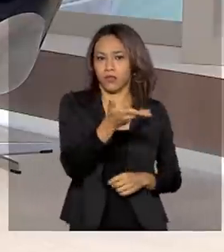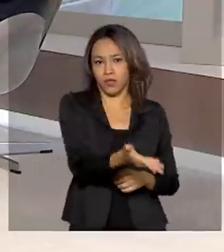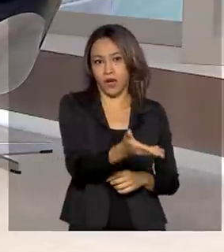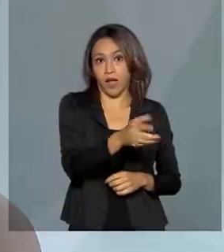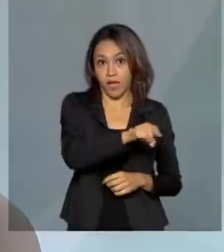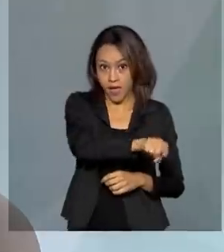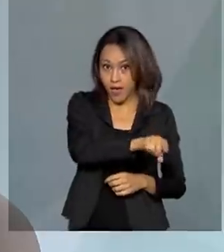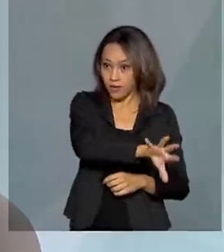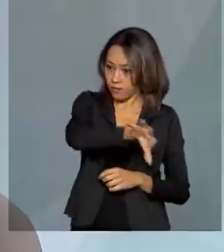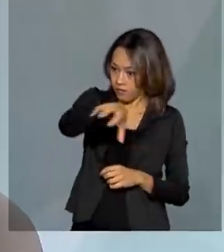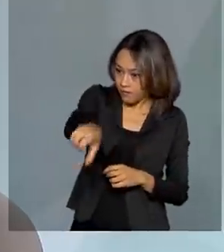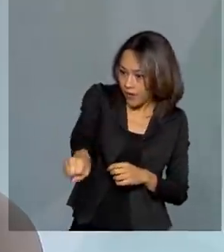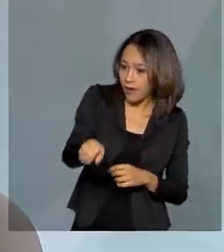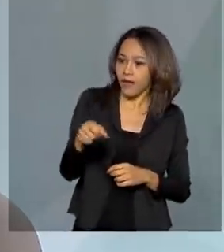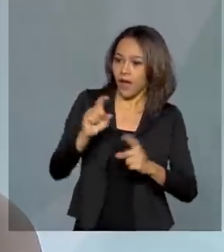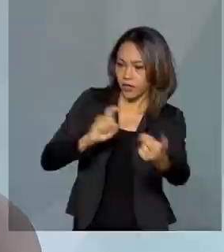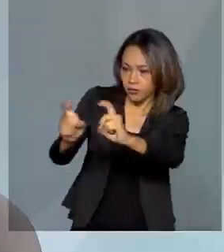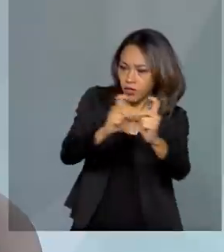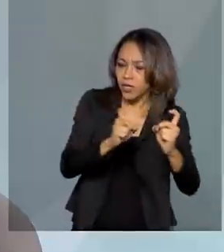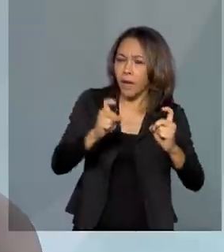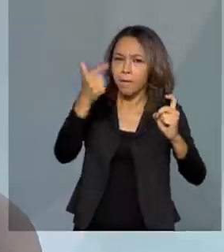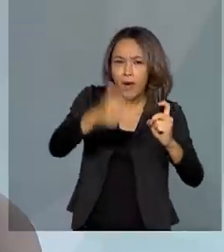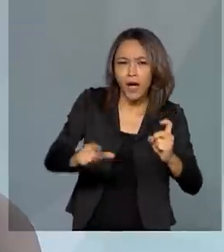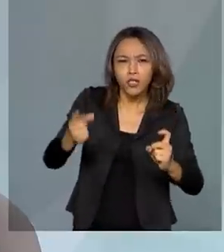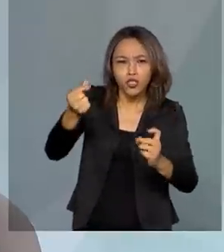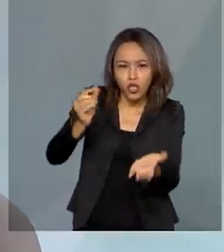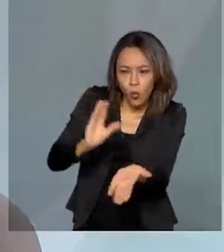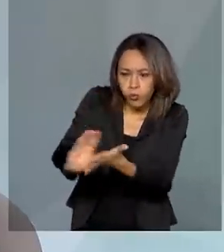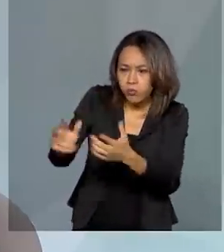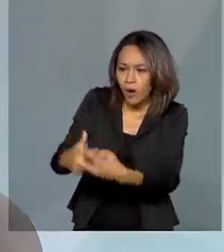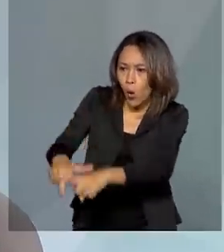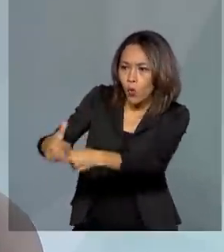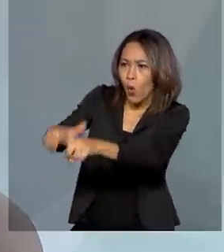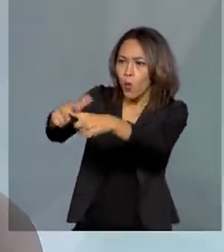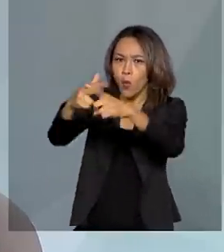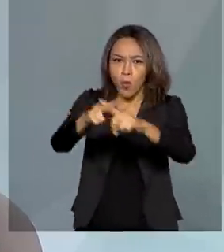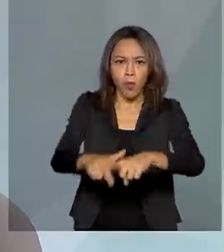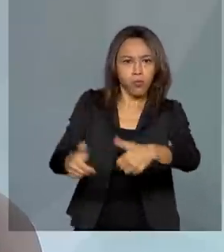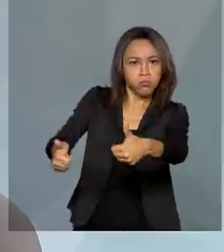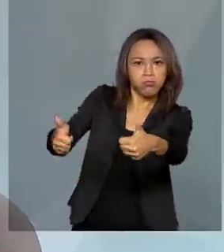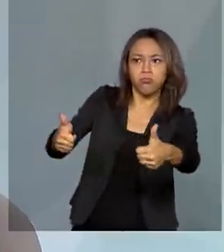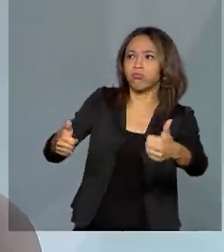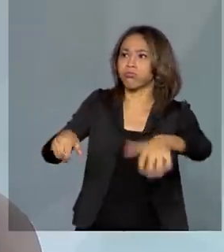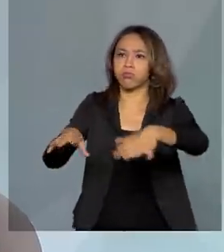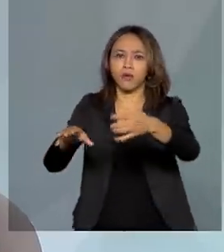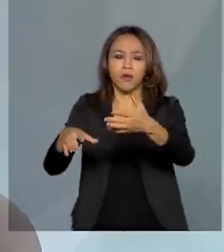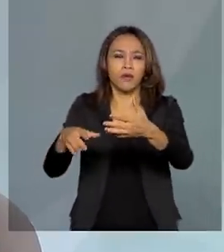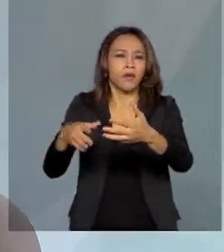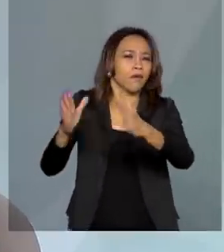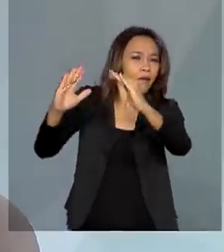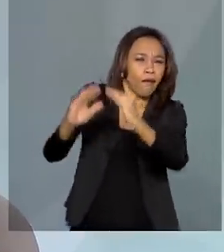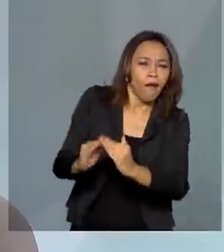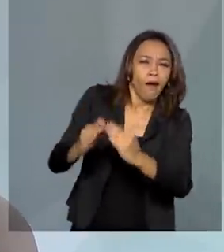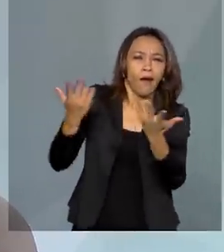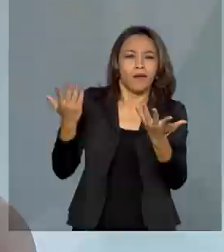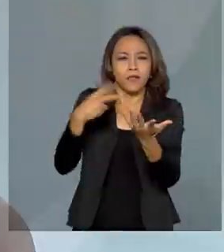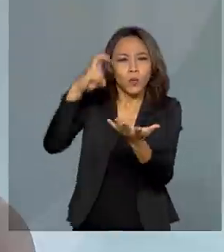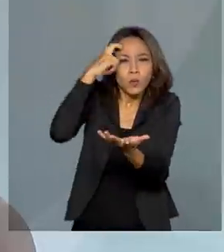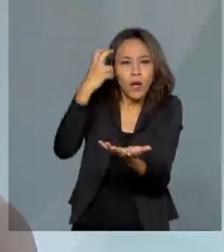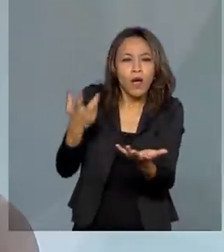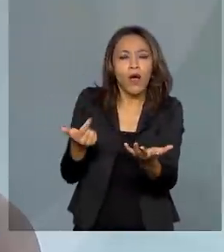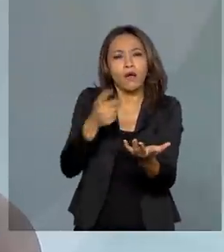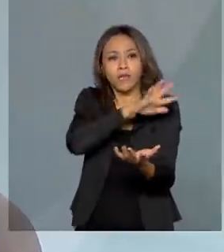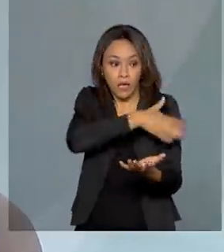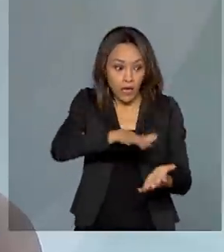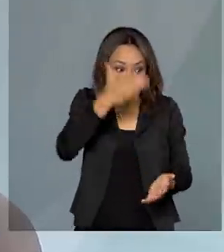que ocupa aquele bem possa investir na conservação daquele bem, proporcionar a visitação